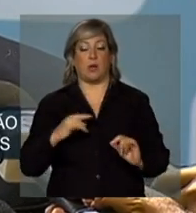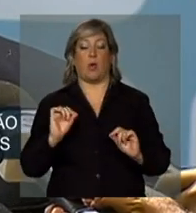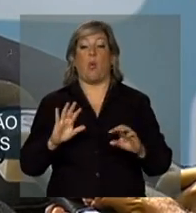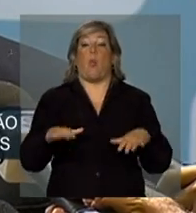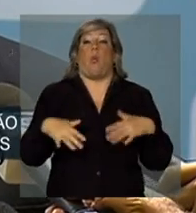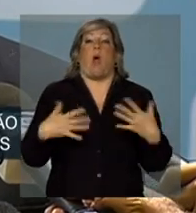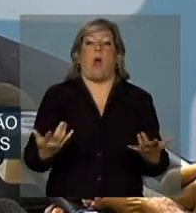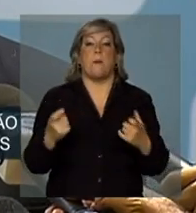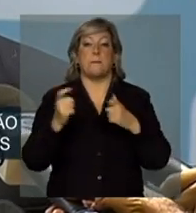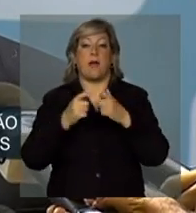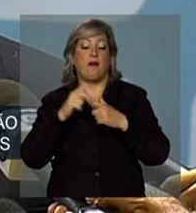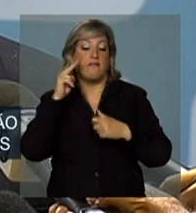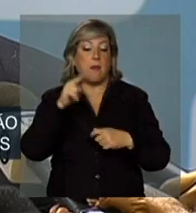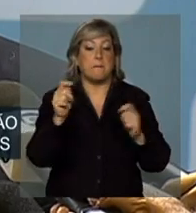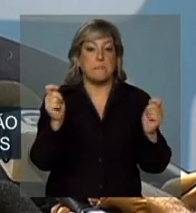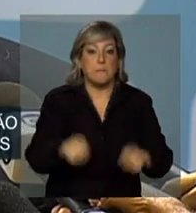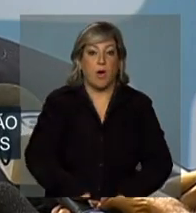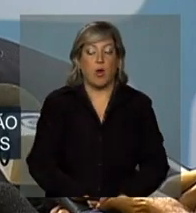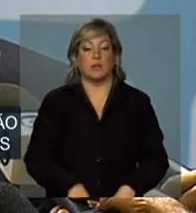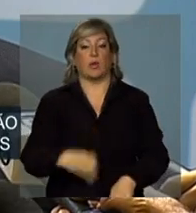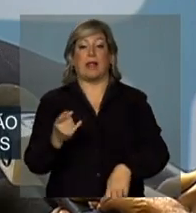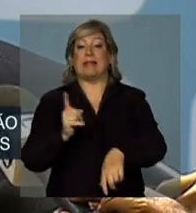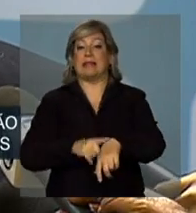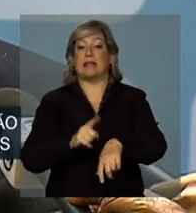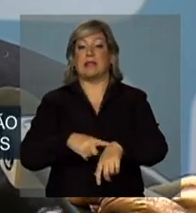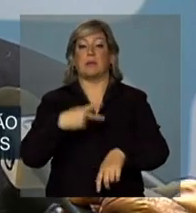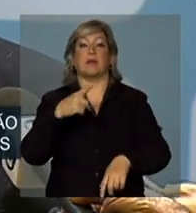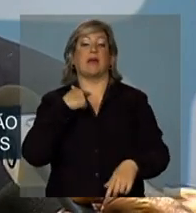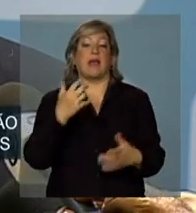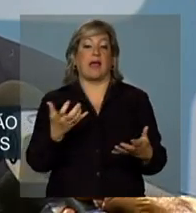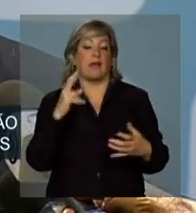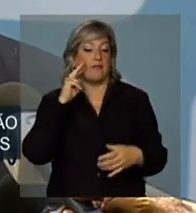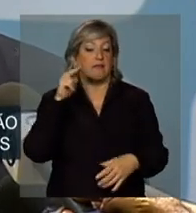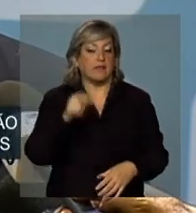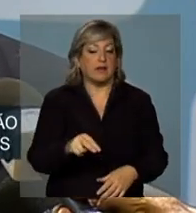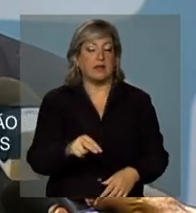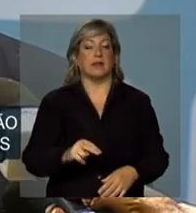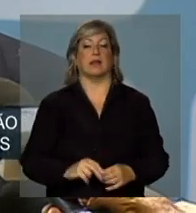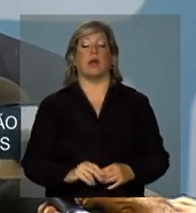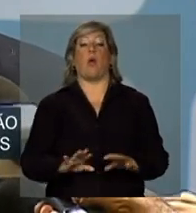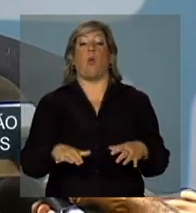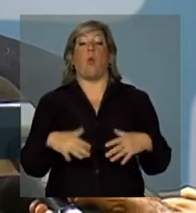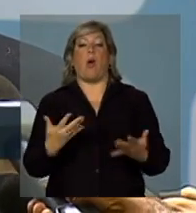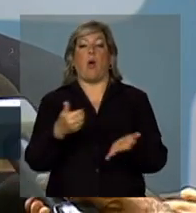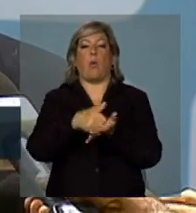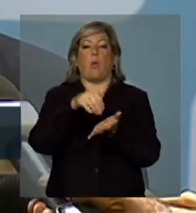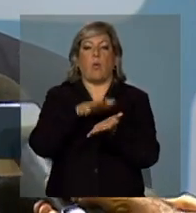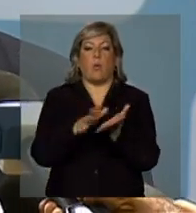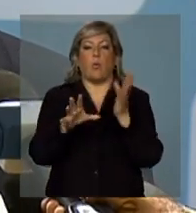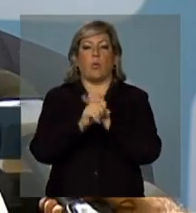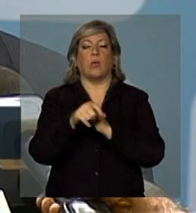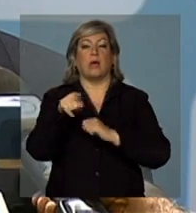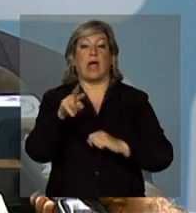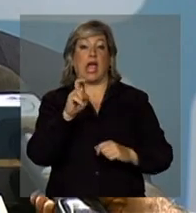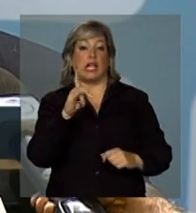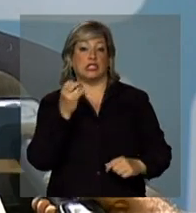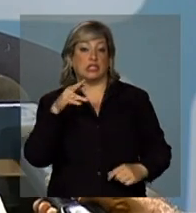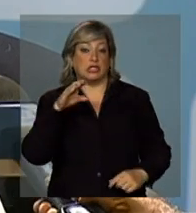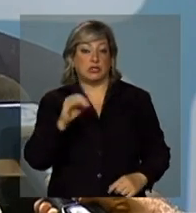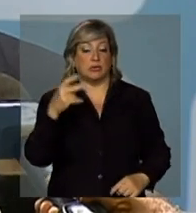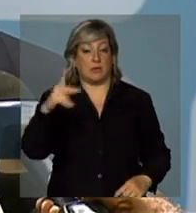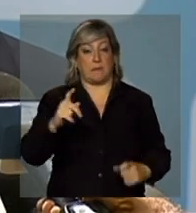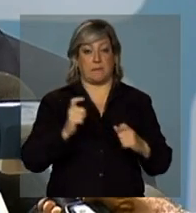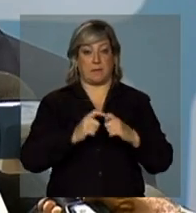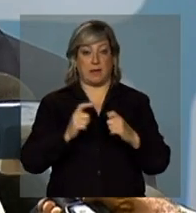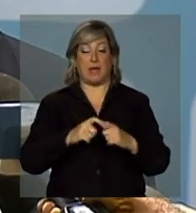médico ter acesso, pelo tempo que ele quer que aquele médico tenha acesso, qual é o registro daquele médico. Ele recebe, inclusive, um e